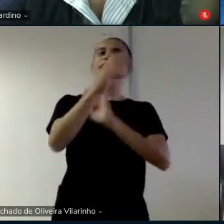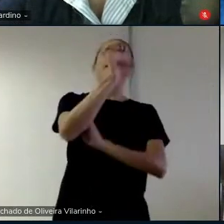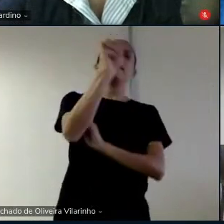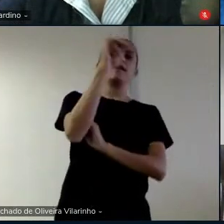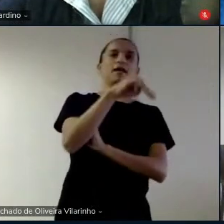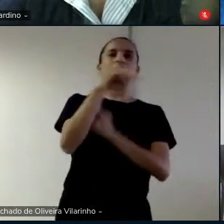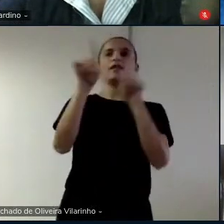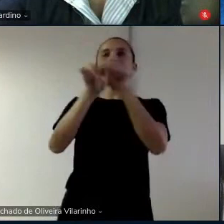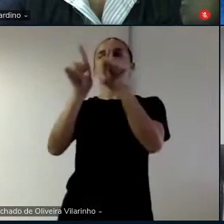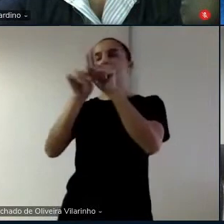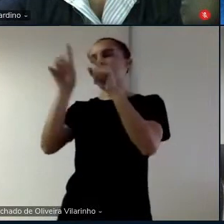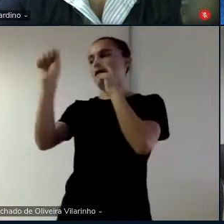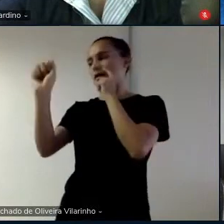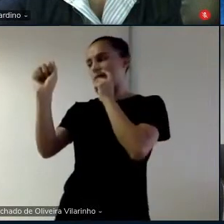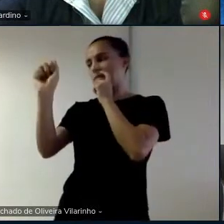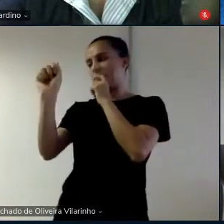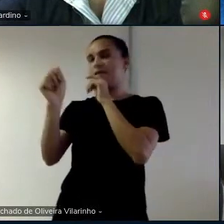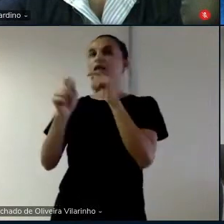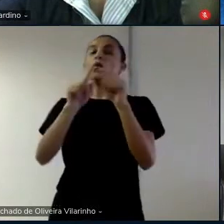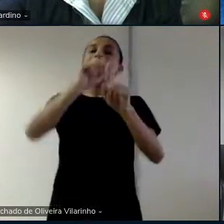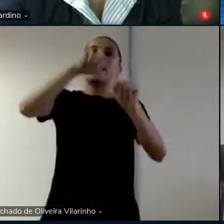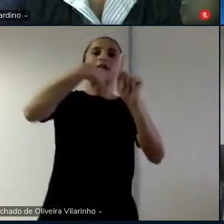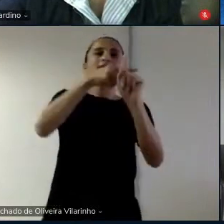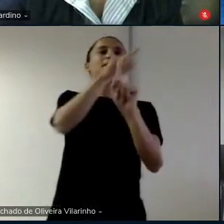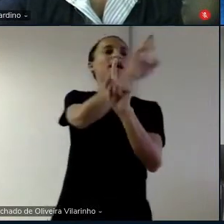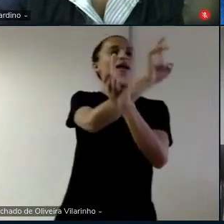marcar que é acrescentar em no início